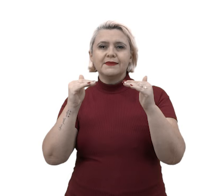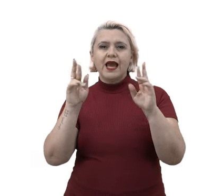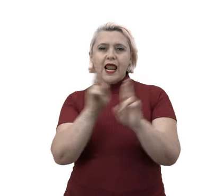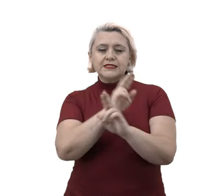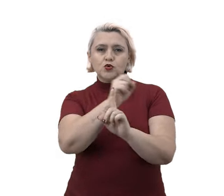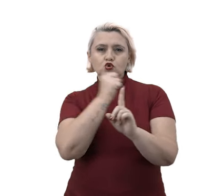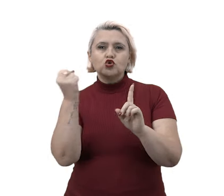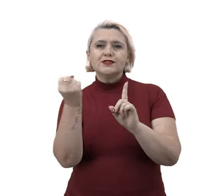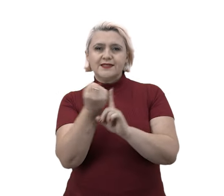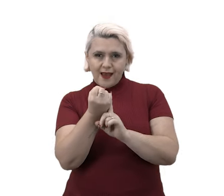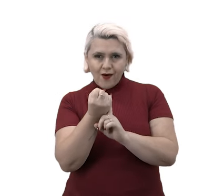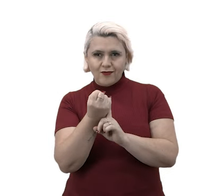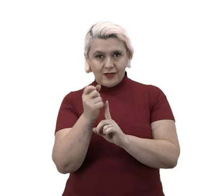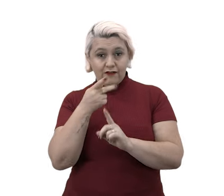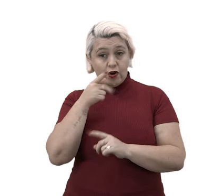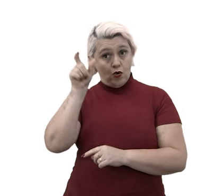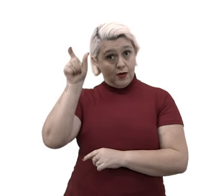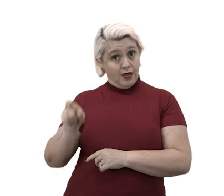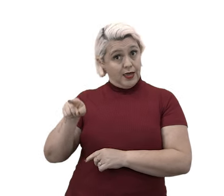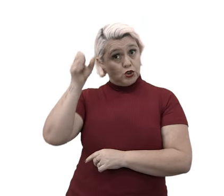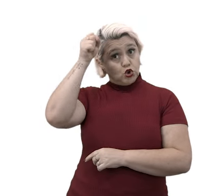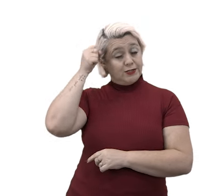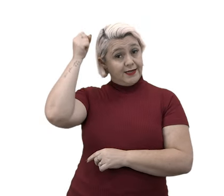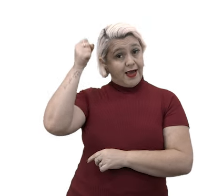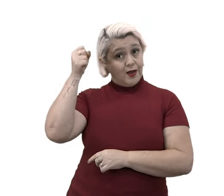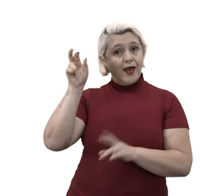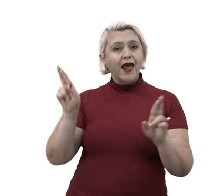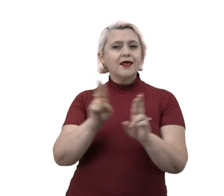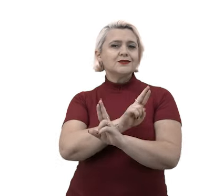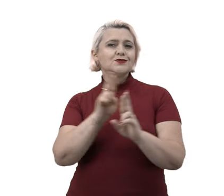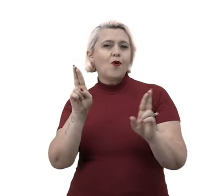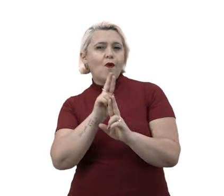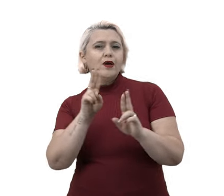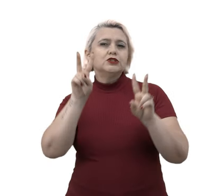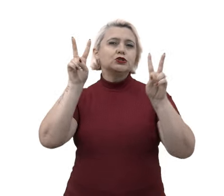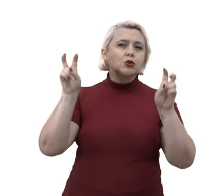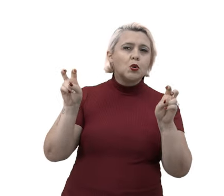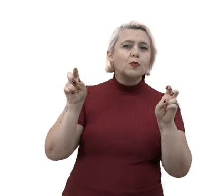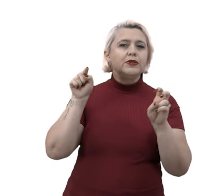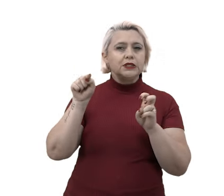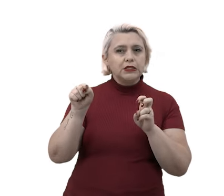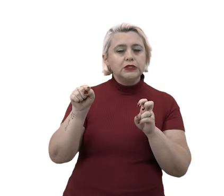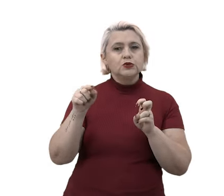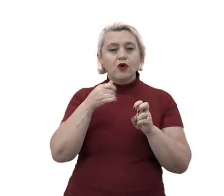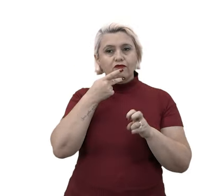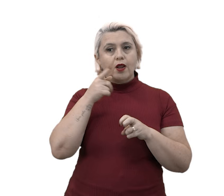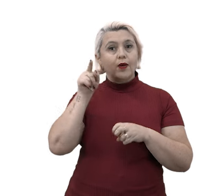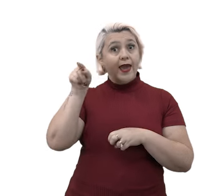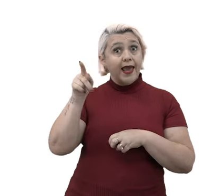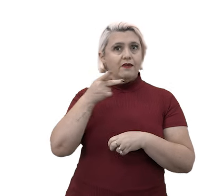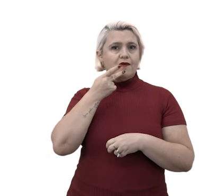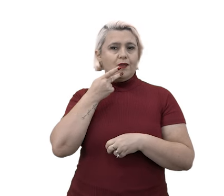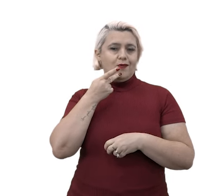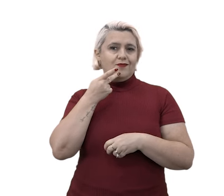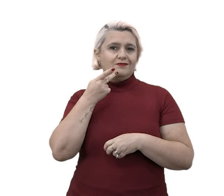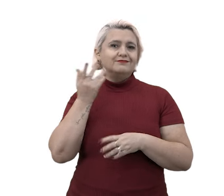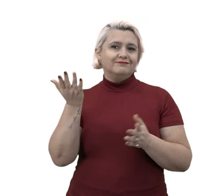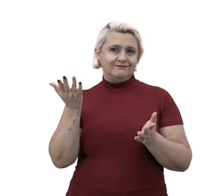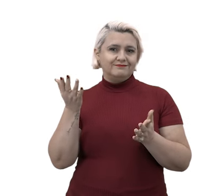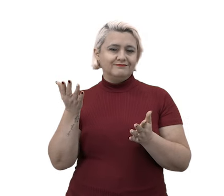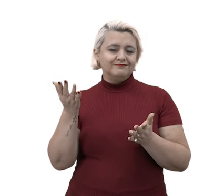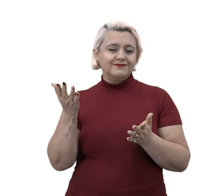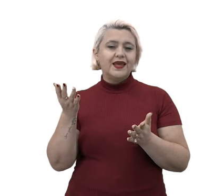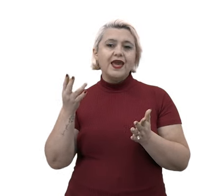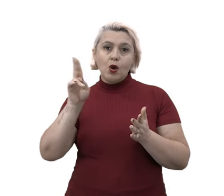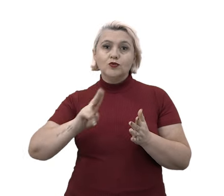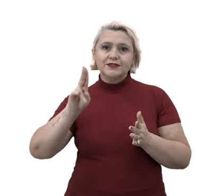Então, quando eu cito aqui o sociólogo e quero falar dessas relações entre as pessoas e eu digo o que é que ele disse